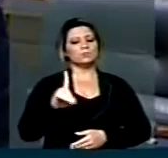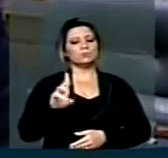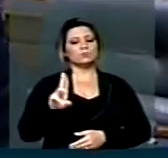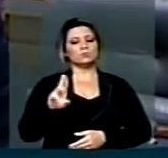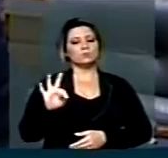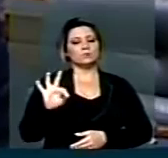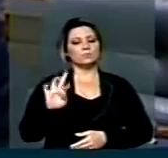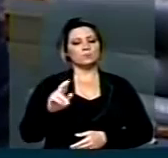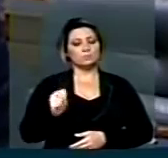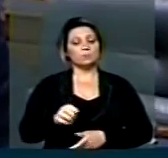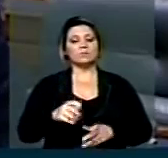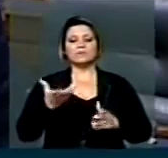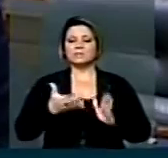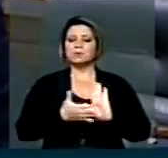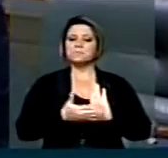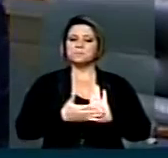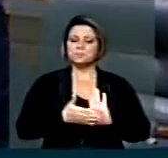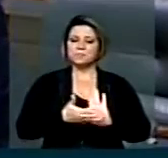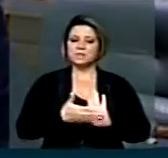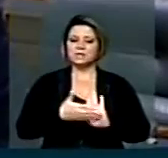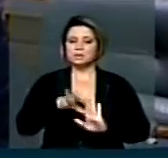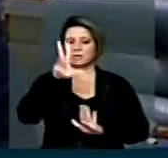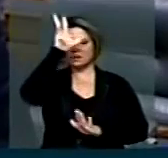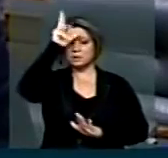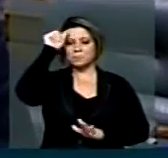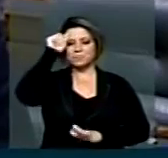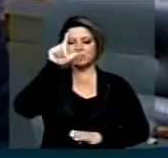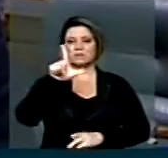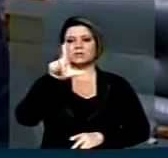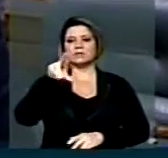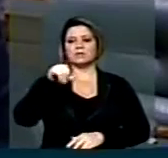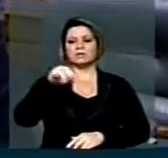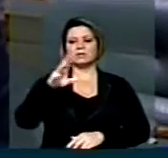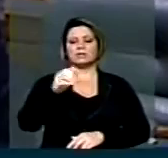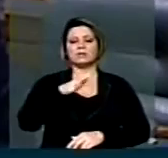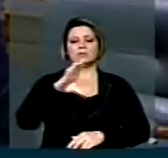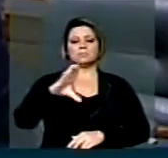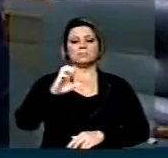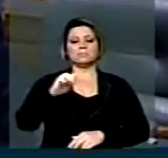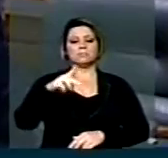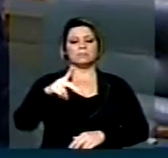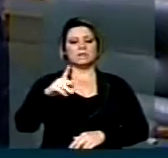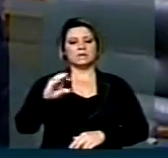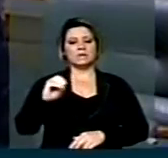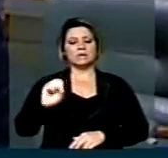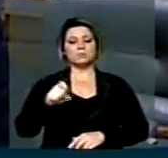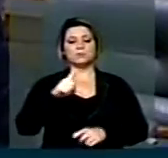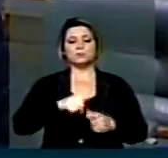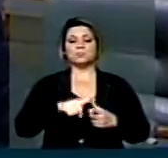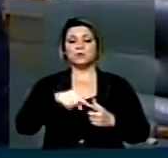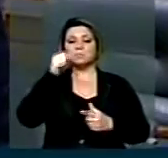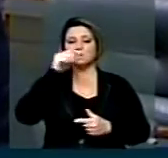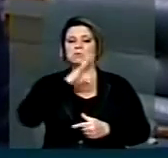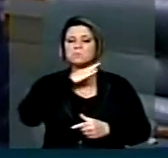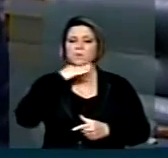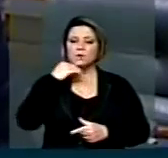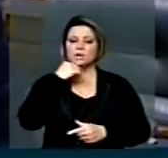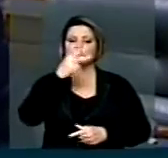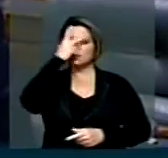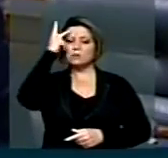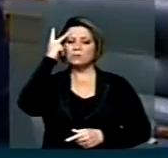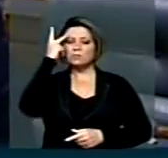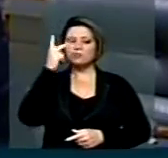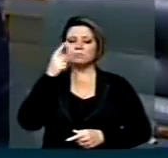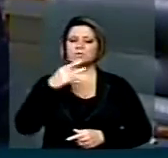parabenizar ao prefeito de Lima Campos, que decretou luto oficial pela morte dessa querida líder camponesa